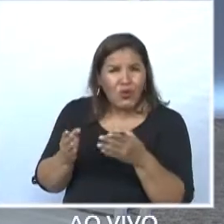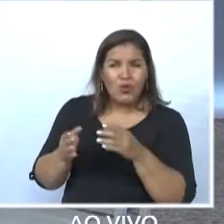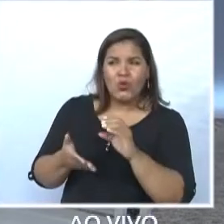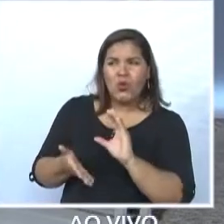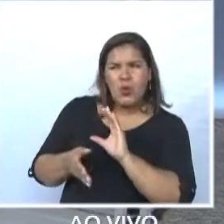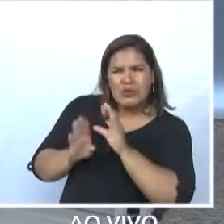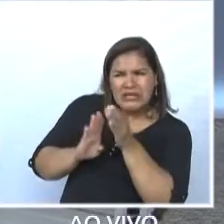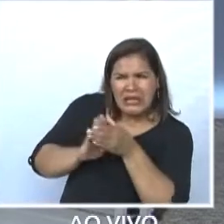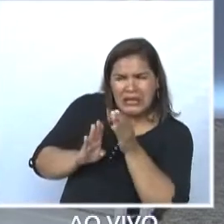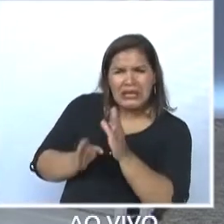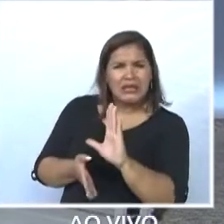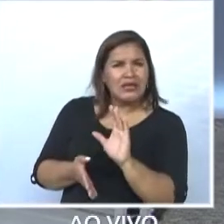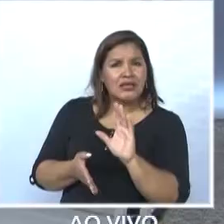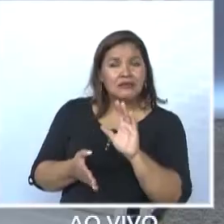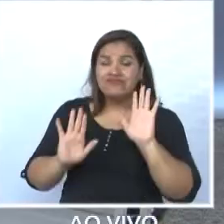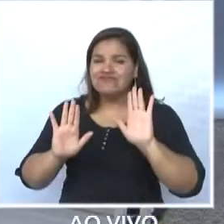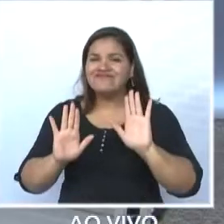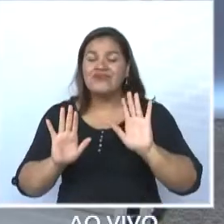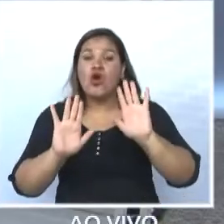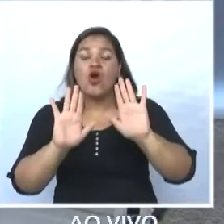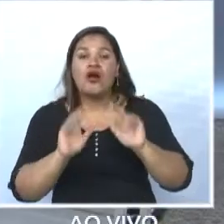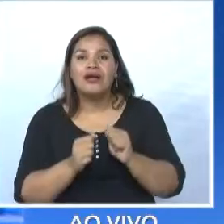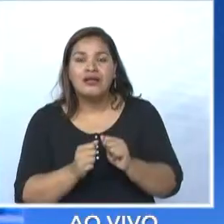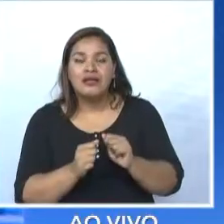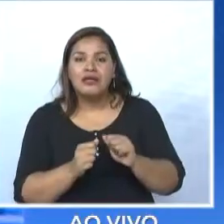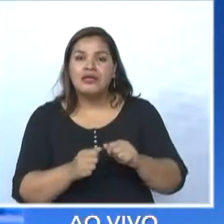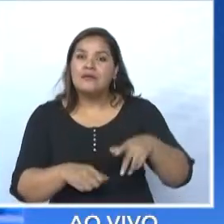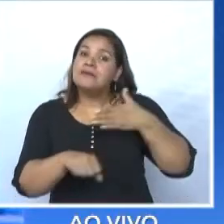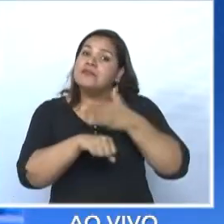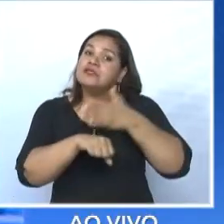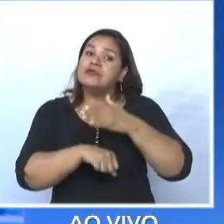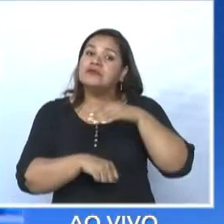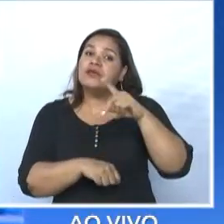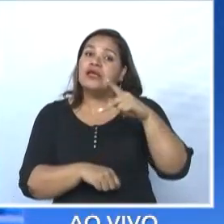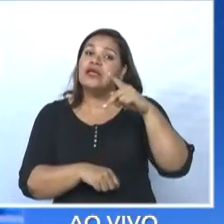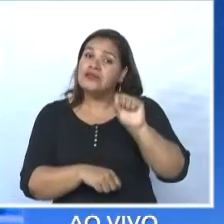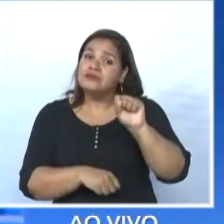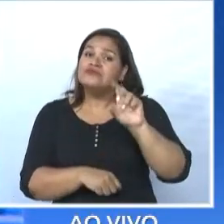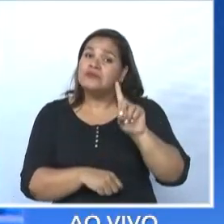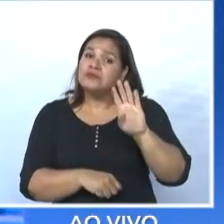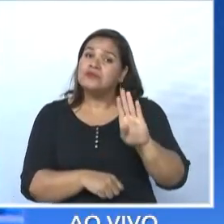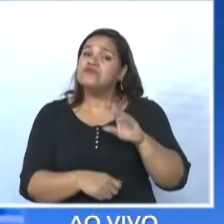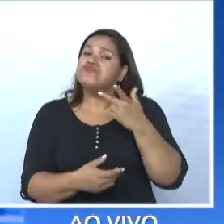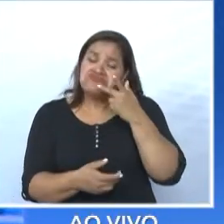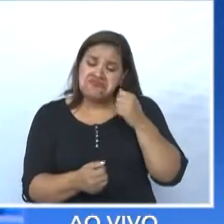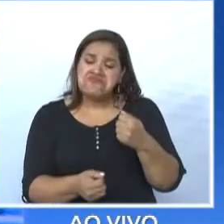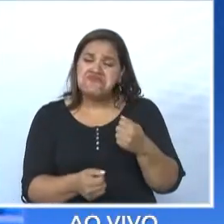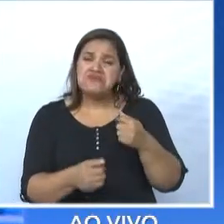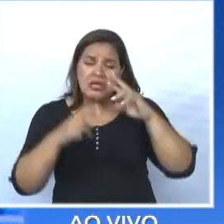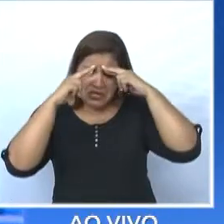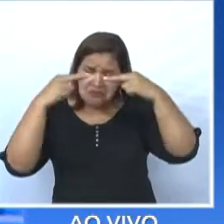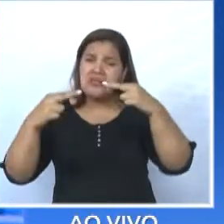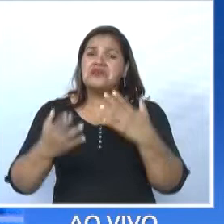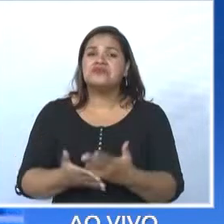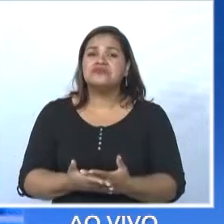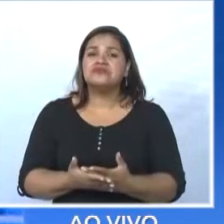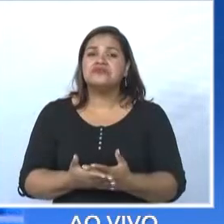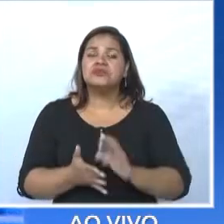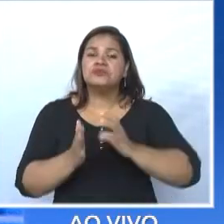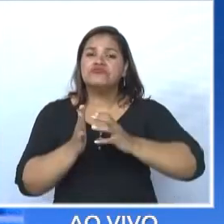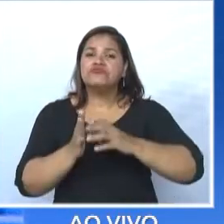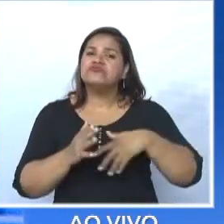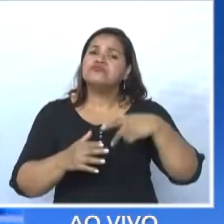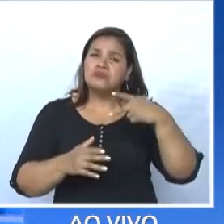caso se ganhe? Não, porque ele faz parte do PSDB, então a gente tem que respeitar isso. E ele é um defensor do PSDB e ele está